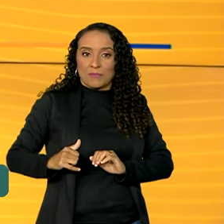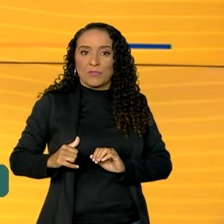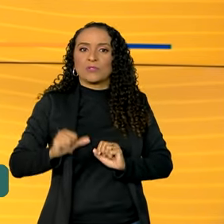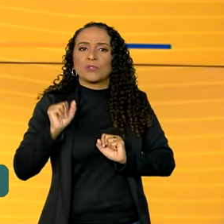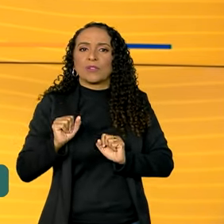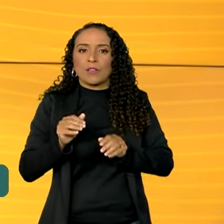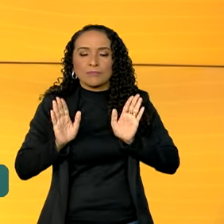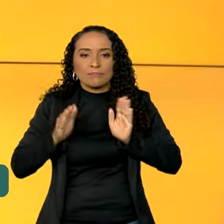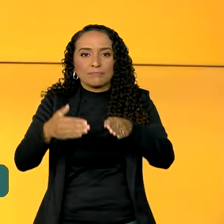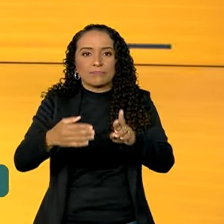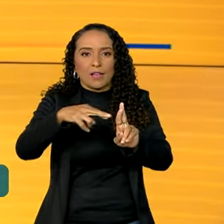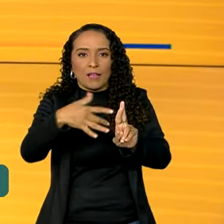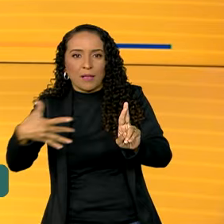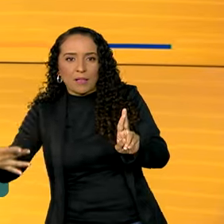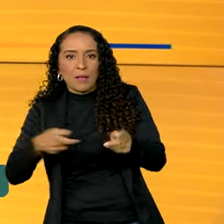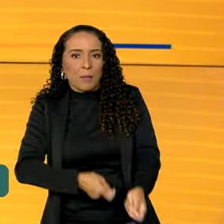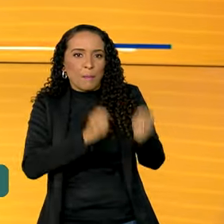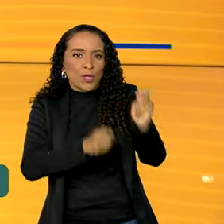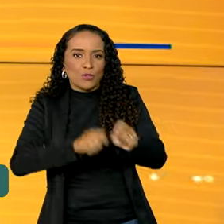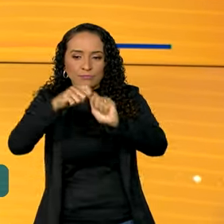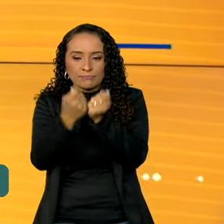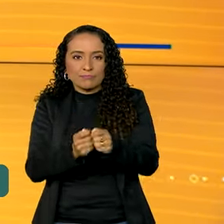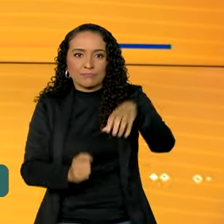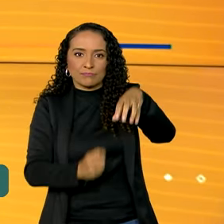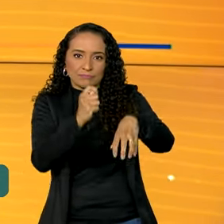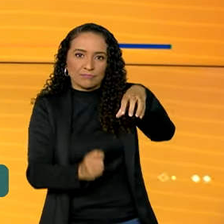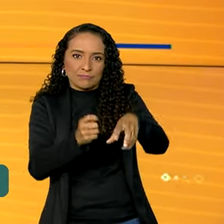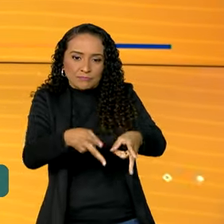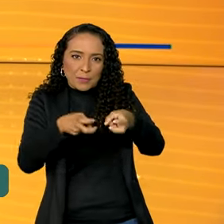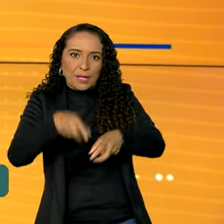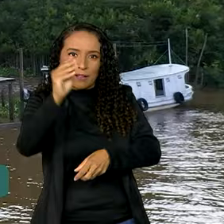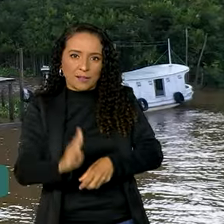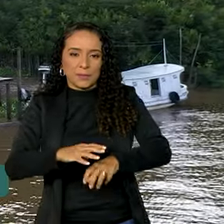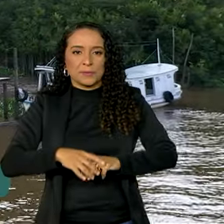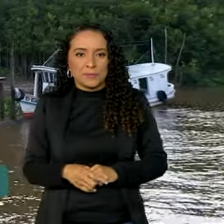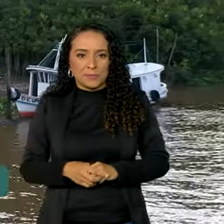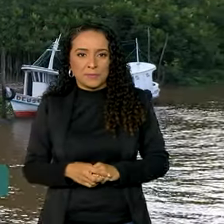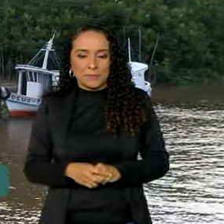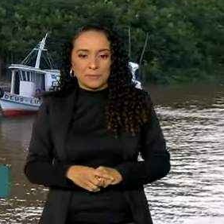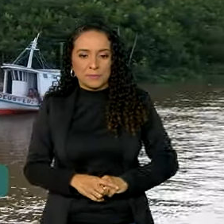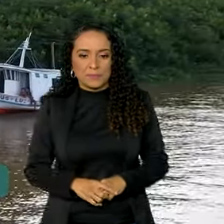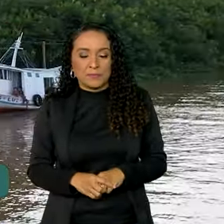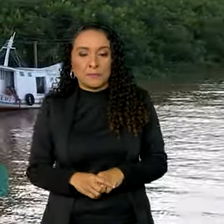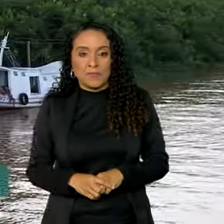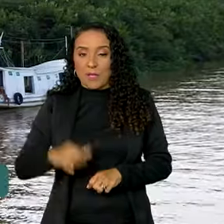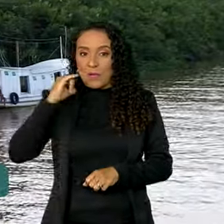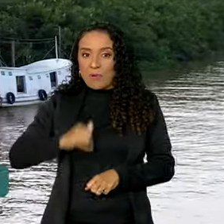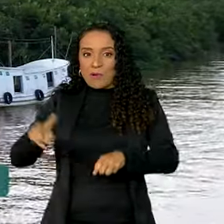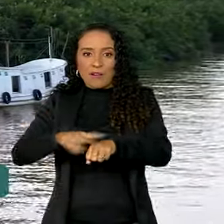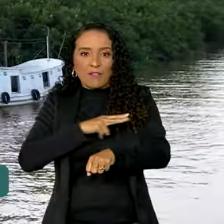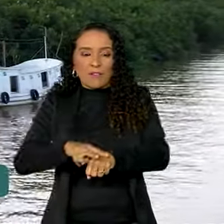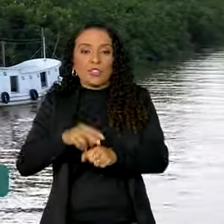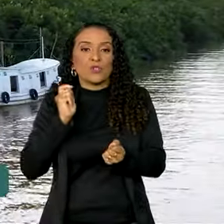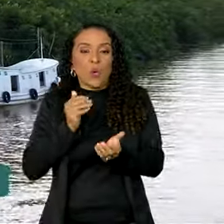ribeirinhos, pescadores artesanais, quilombolas e extrativistas do país. O Bolsa Verde